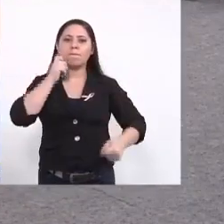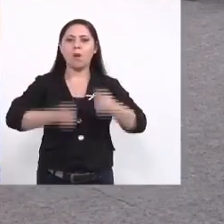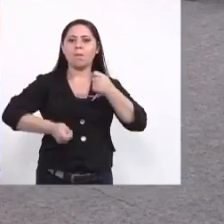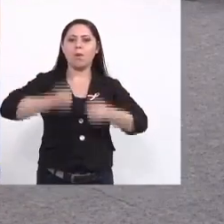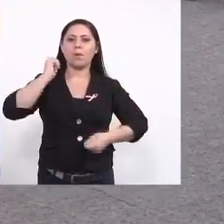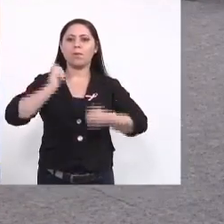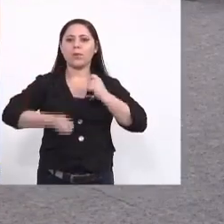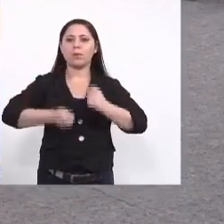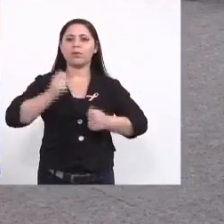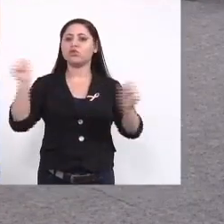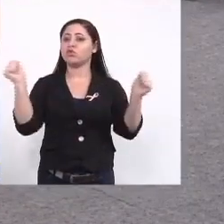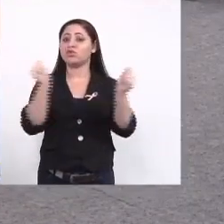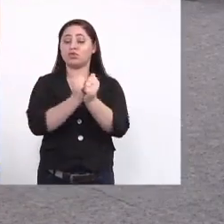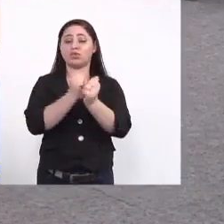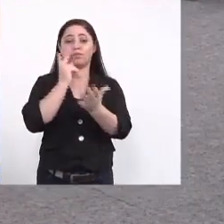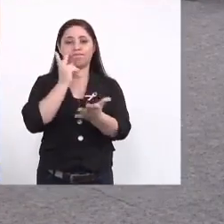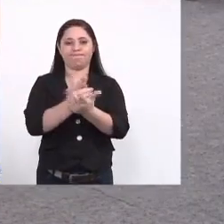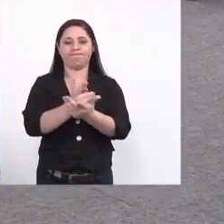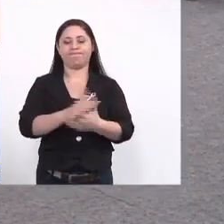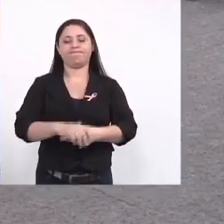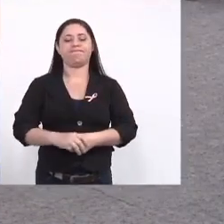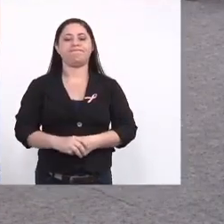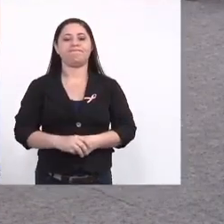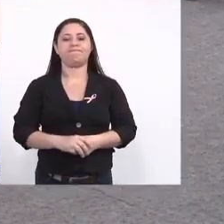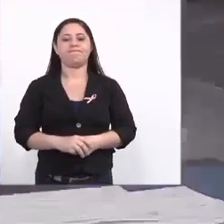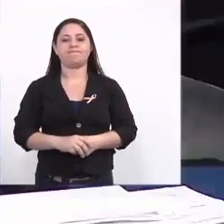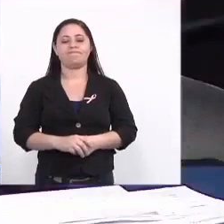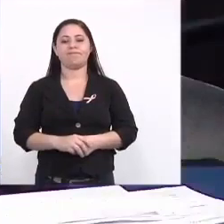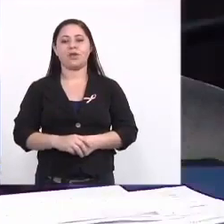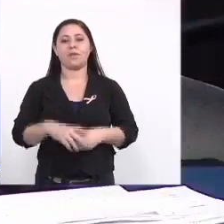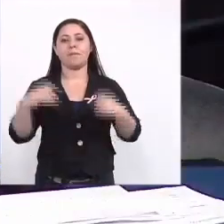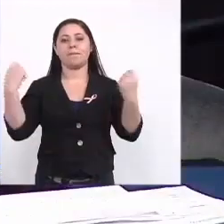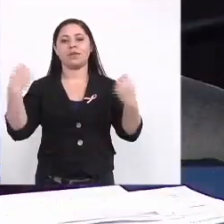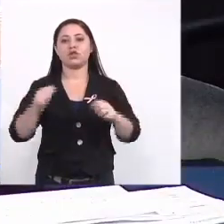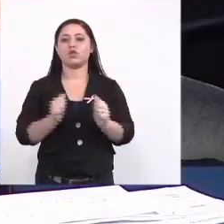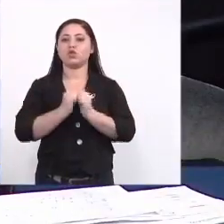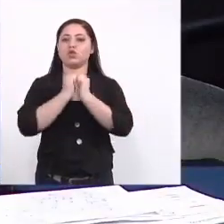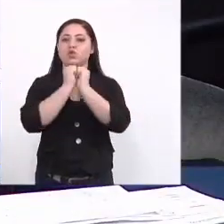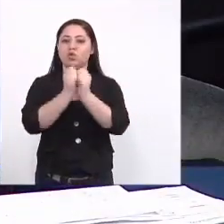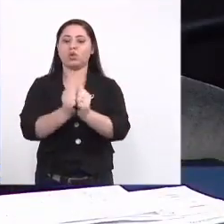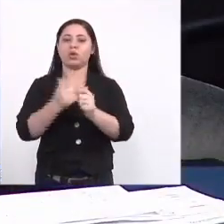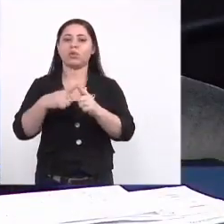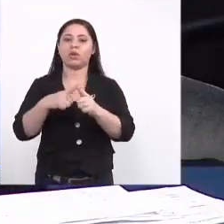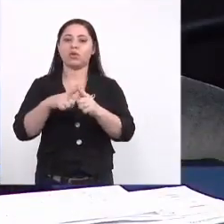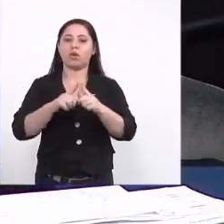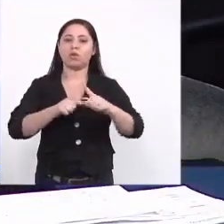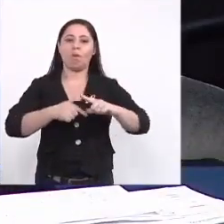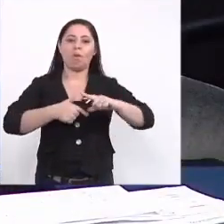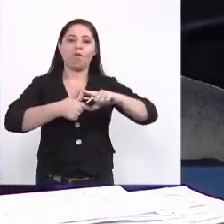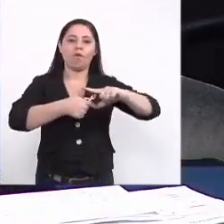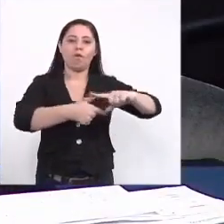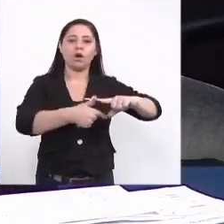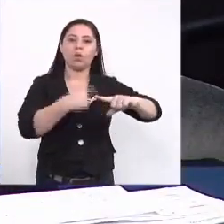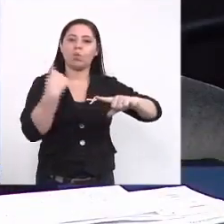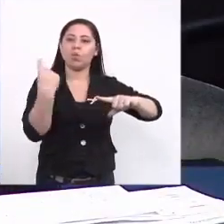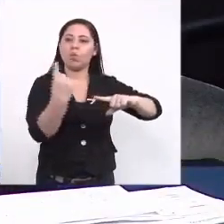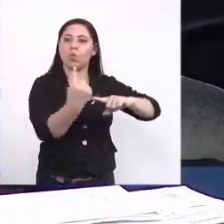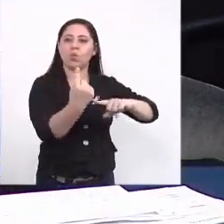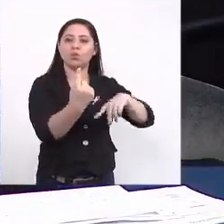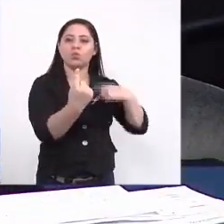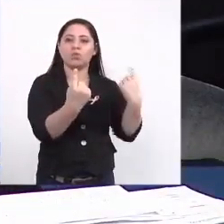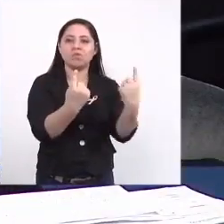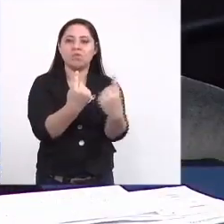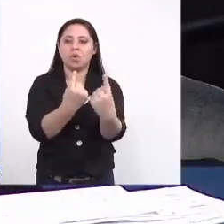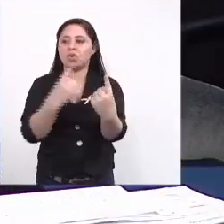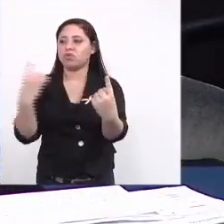juntos né nós temos que tocar o bumbo juntos porque não adianta isoladamente a gente não faz